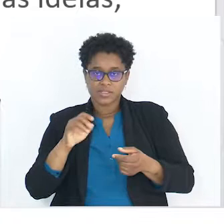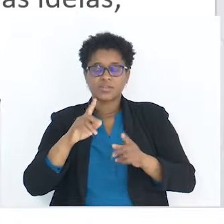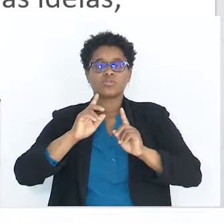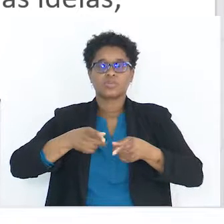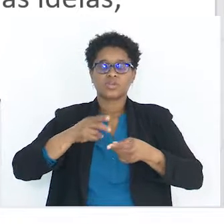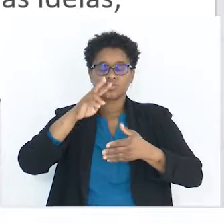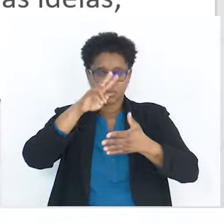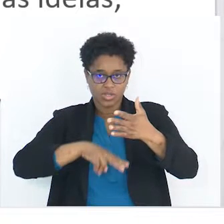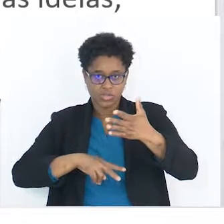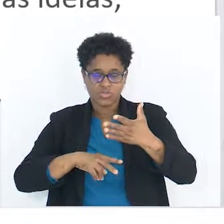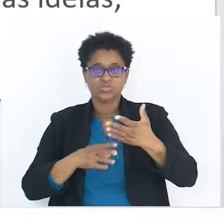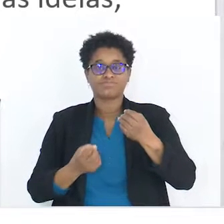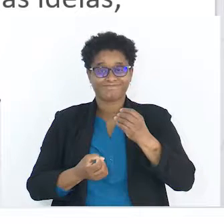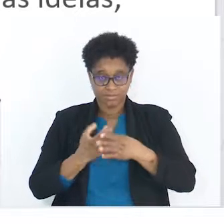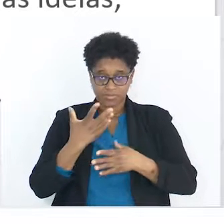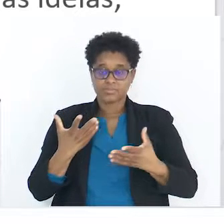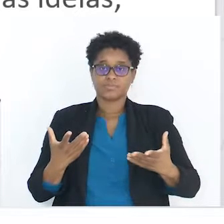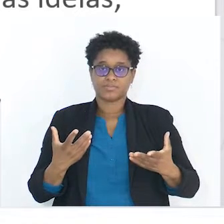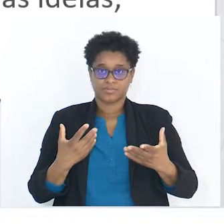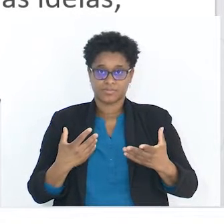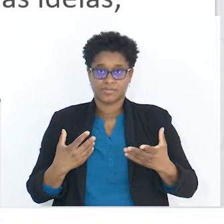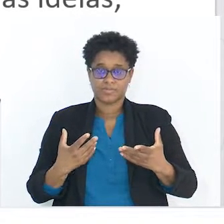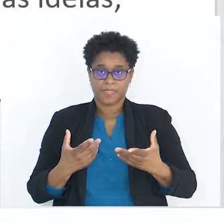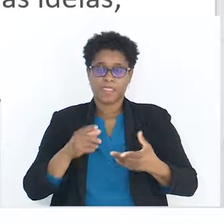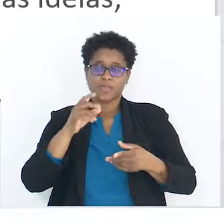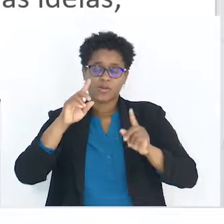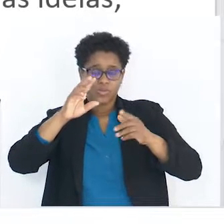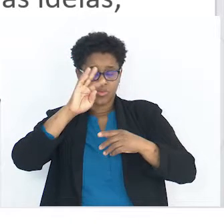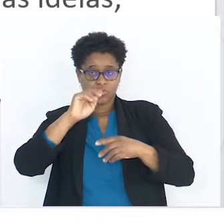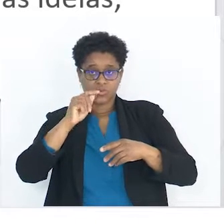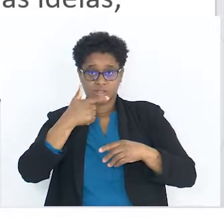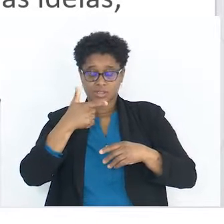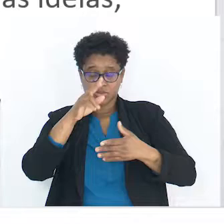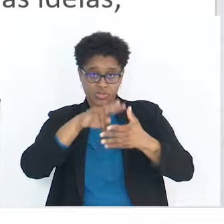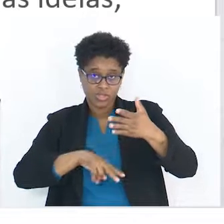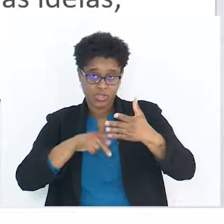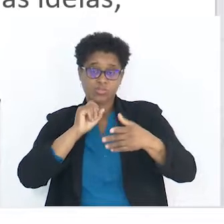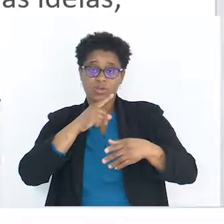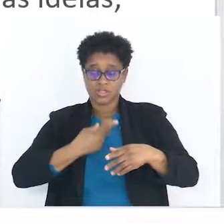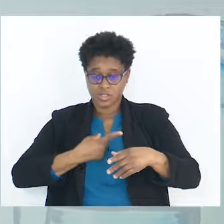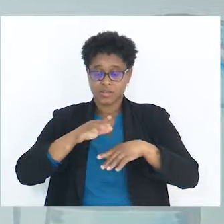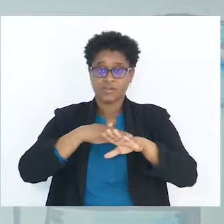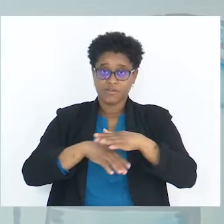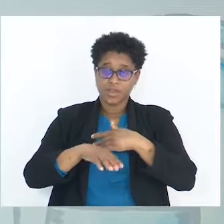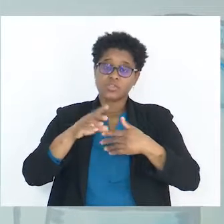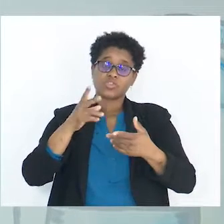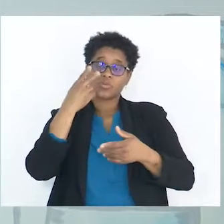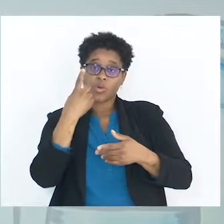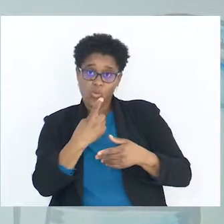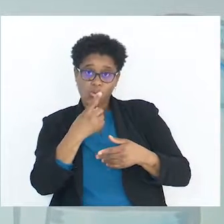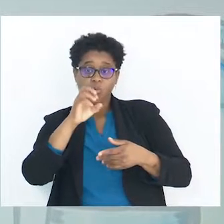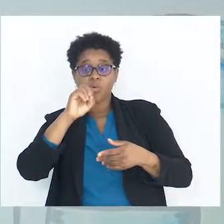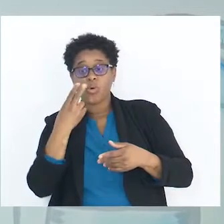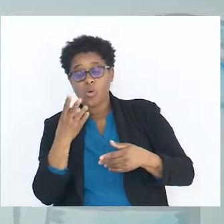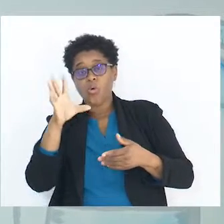O texto da síntese pode ser elaborado sobre um ou mais textos. Então, tanto